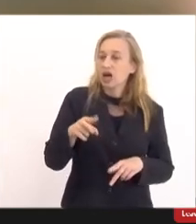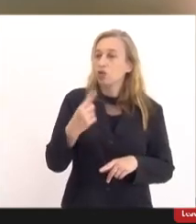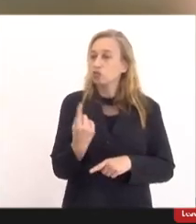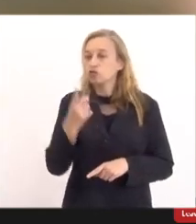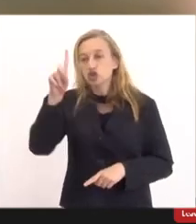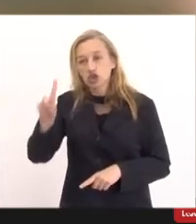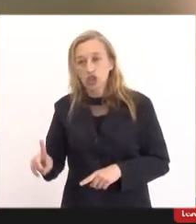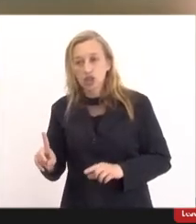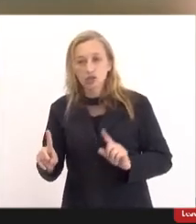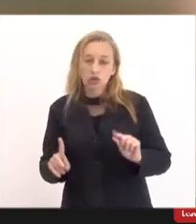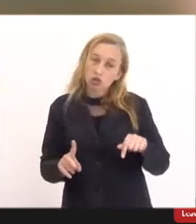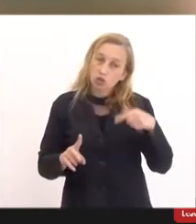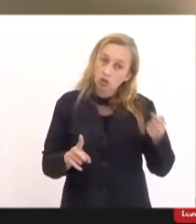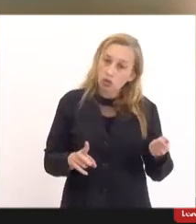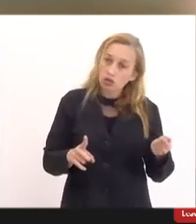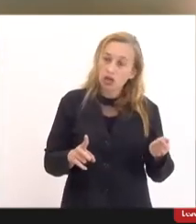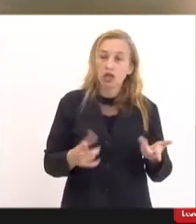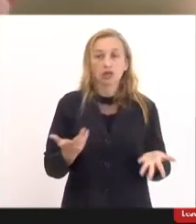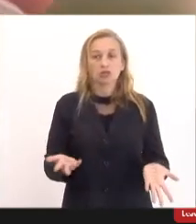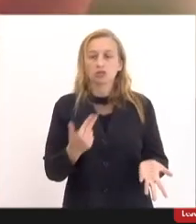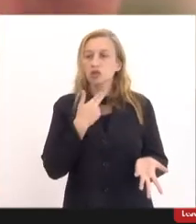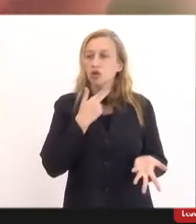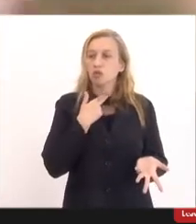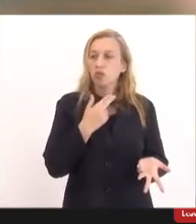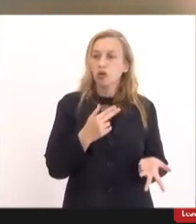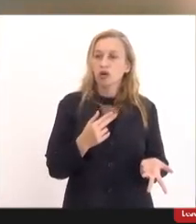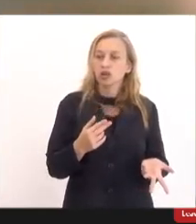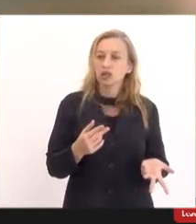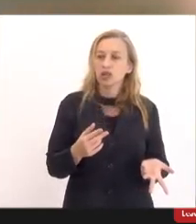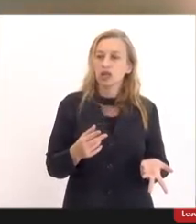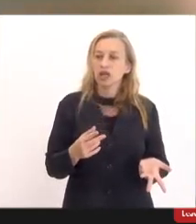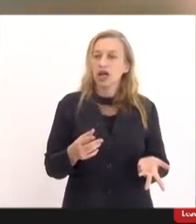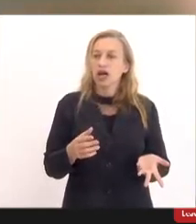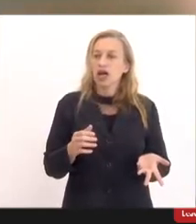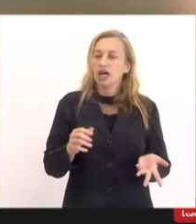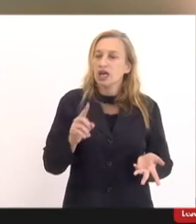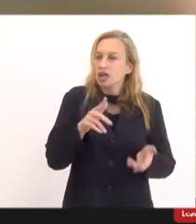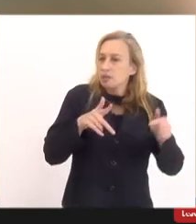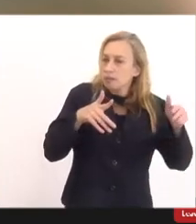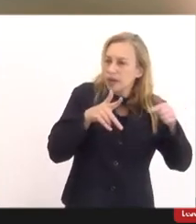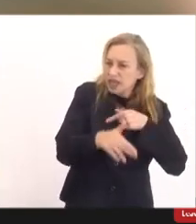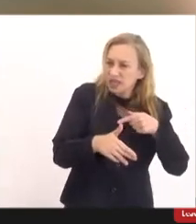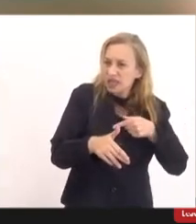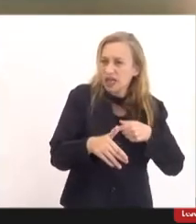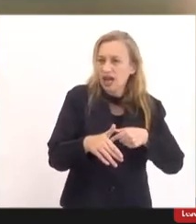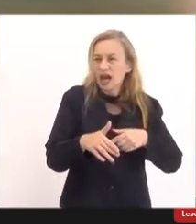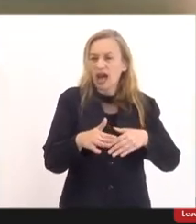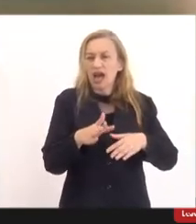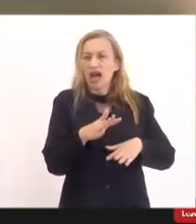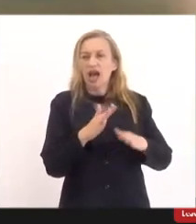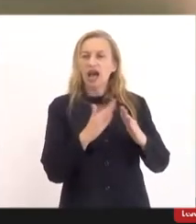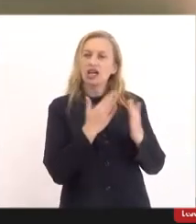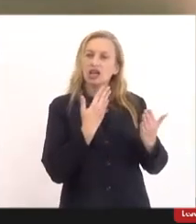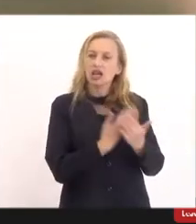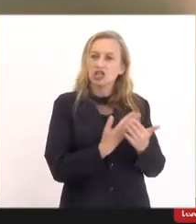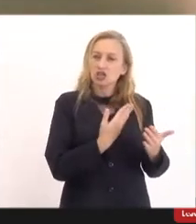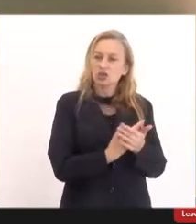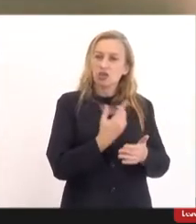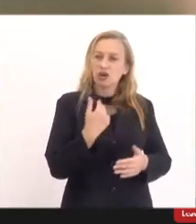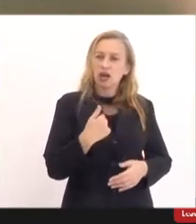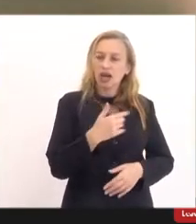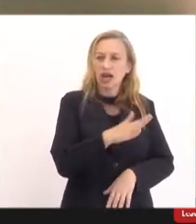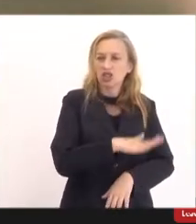a saúde das crianças deixando que elas não compareçam à escola impedindo que elas compareçam à escola e também afastando os pais